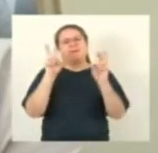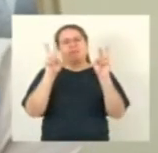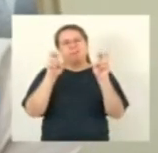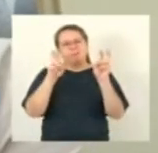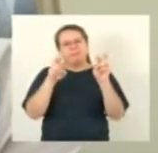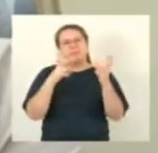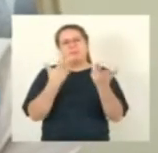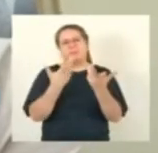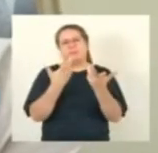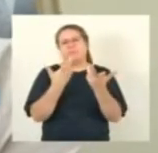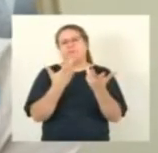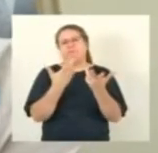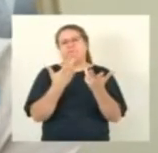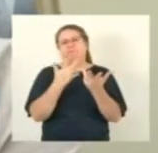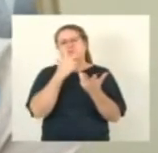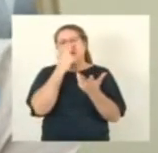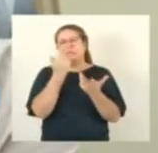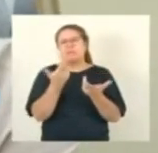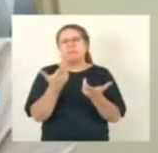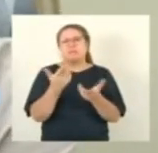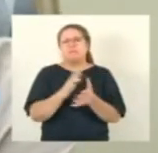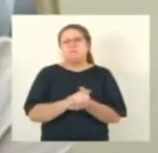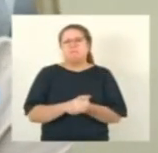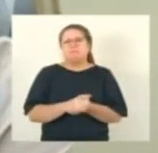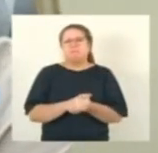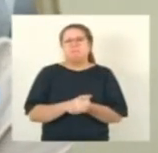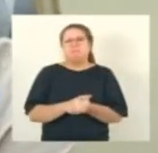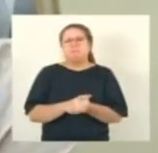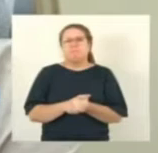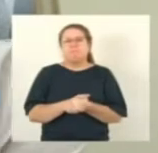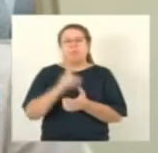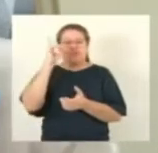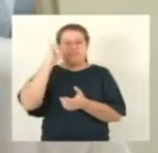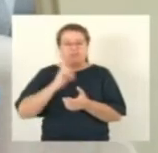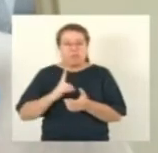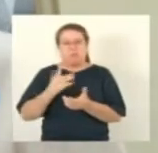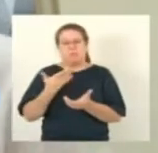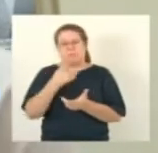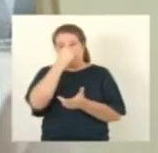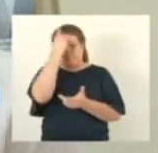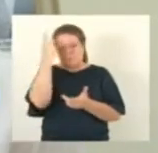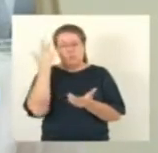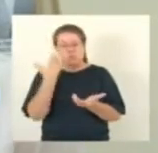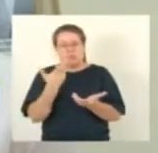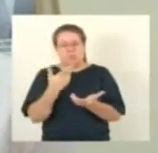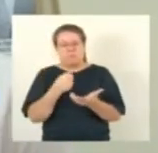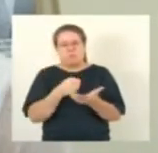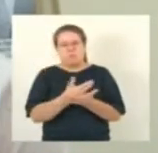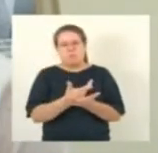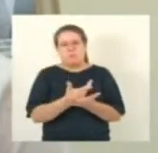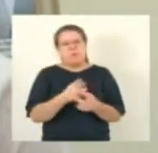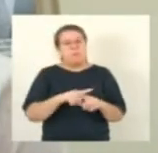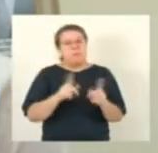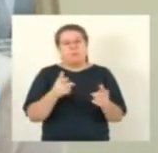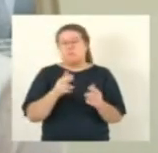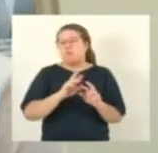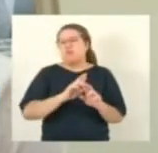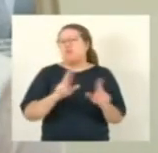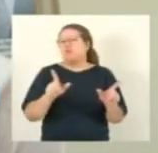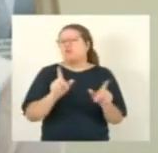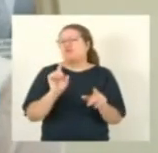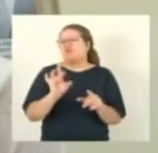momento na leitura parece ser de efeito do direito do consumidor, mas não é, e ela